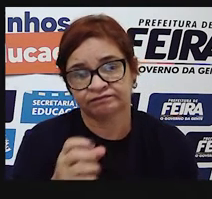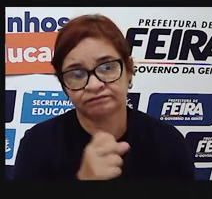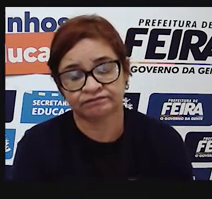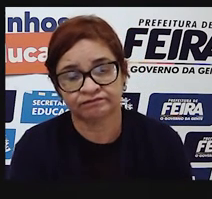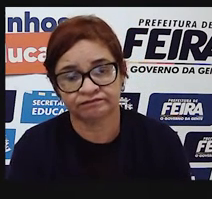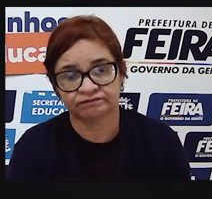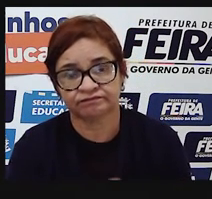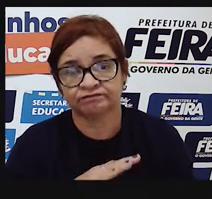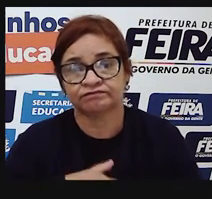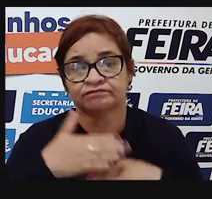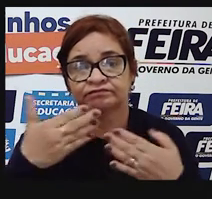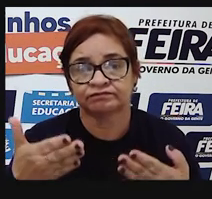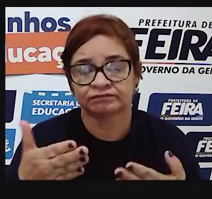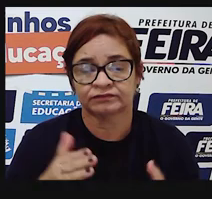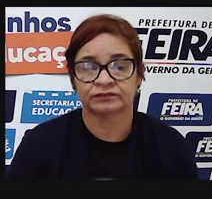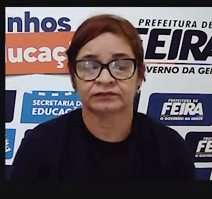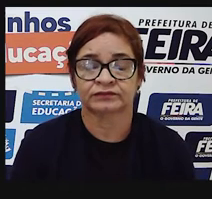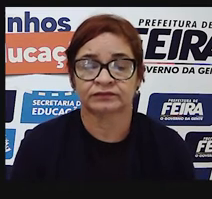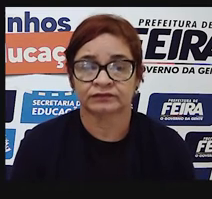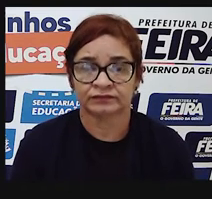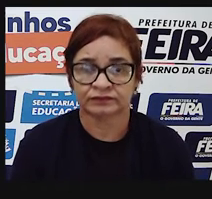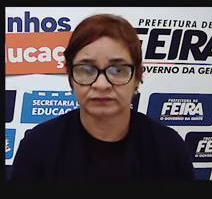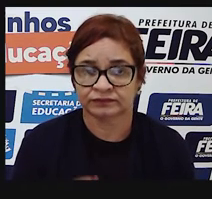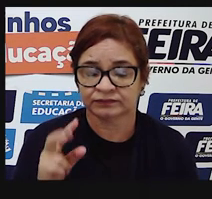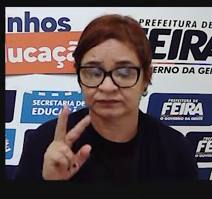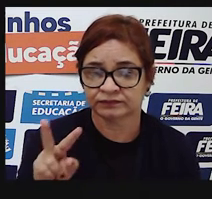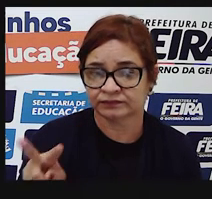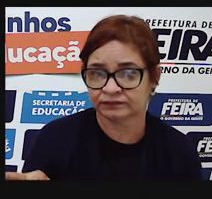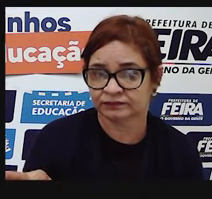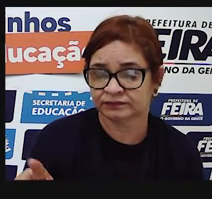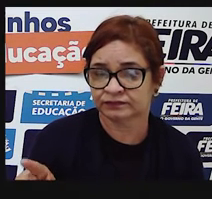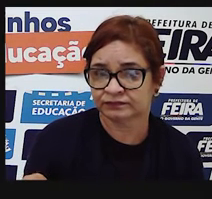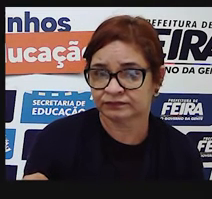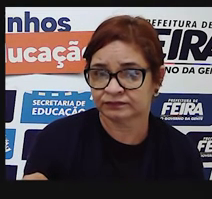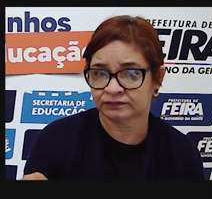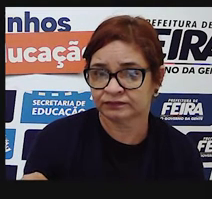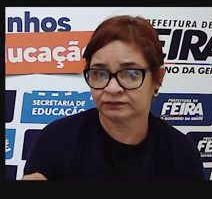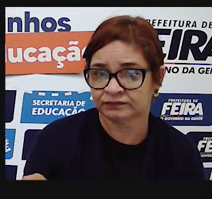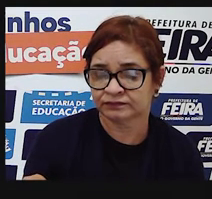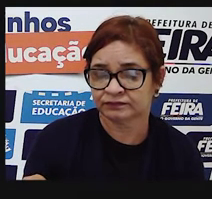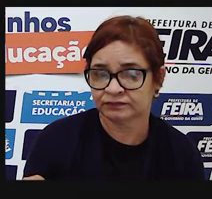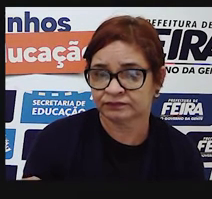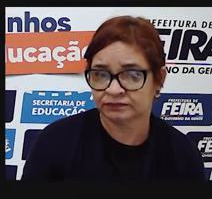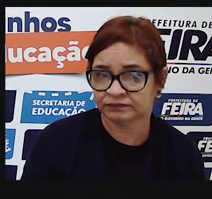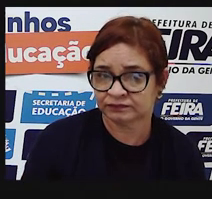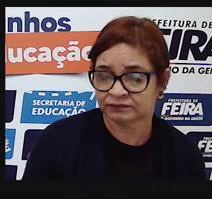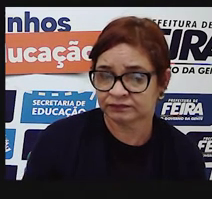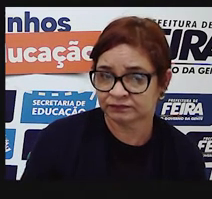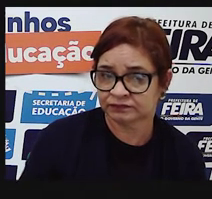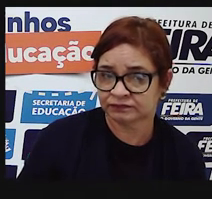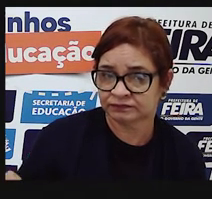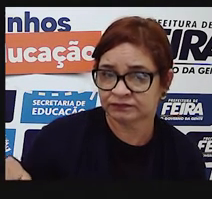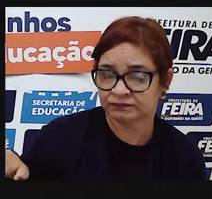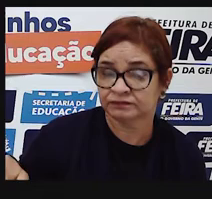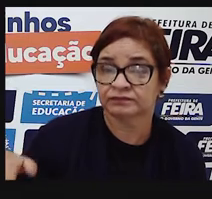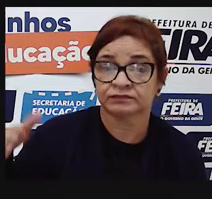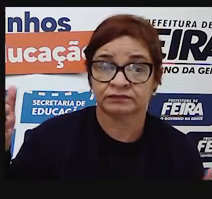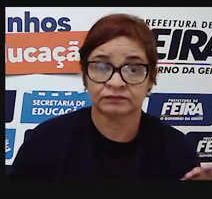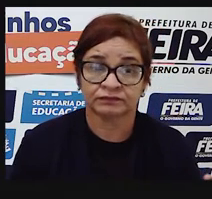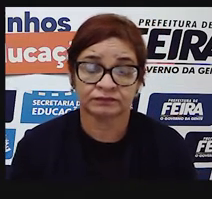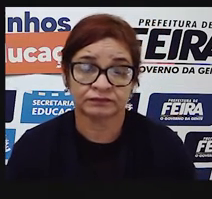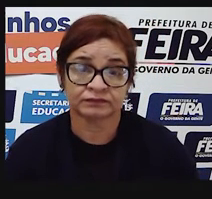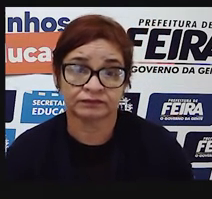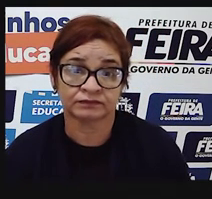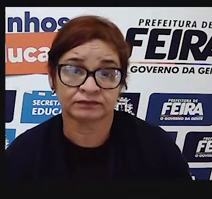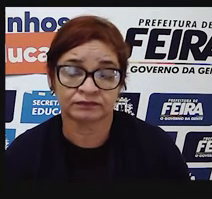de acréscimo. Então, aquele rapaz que deixou de ser criança há pouco tempo, ele agora vai